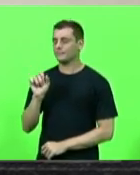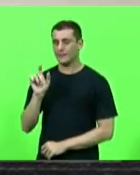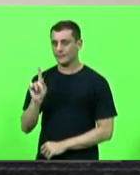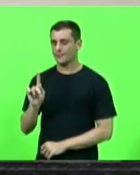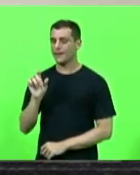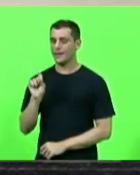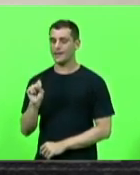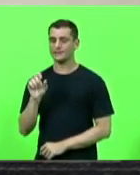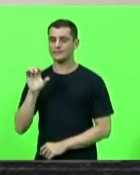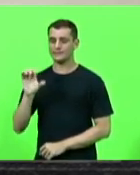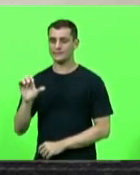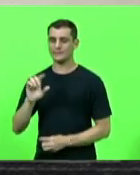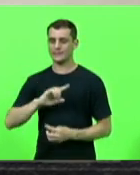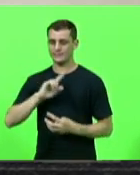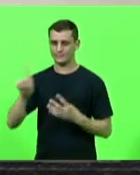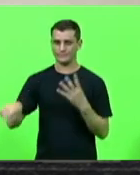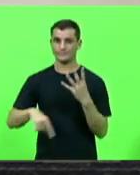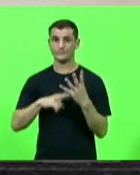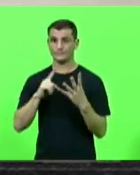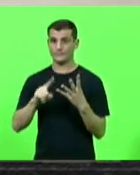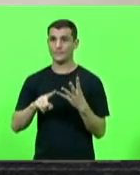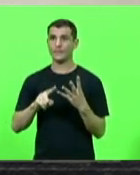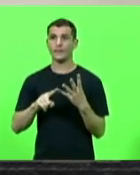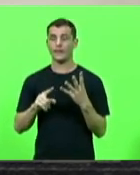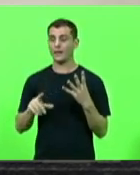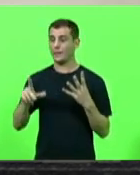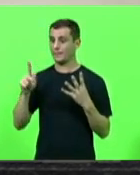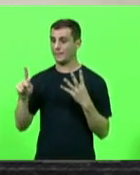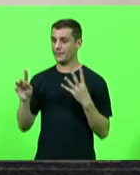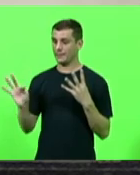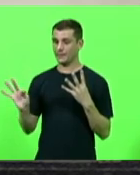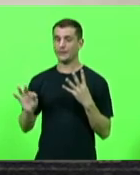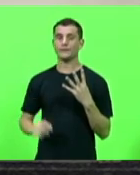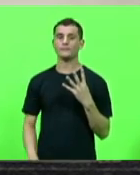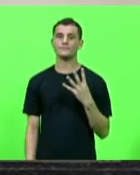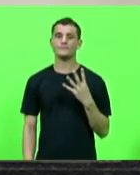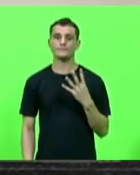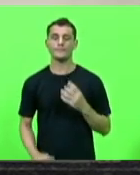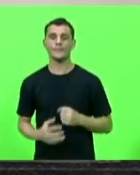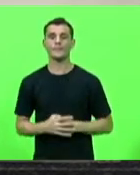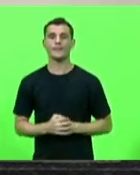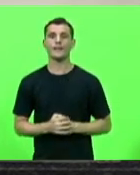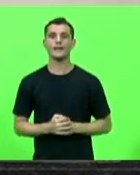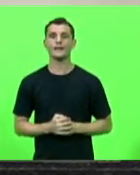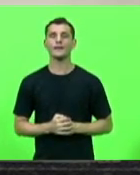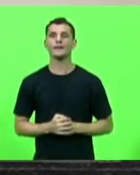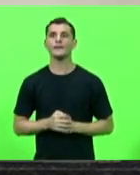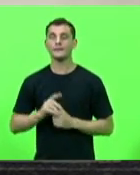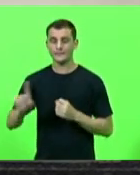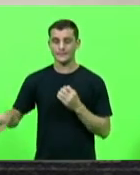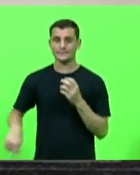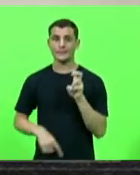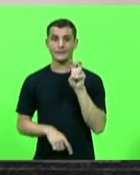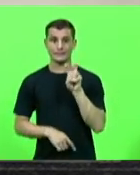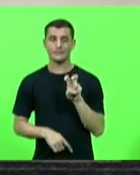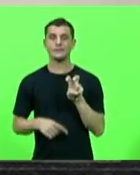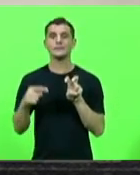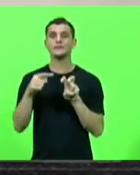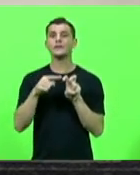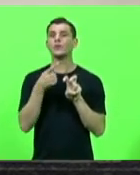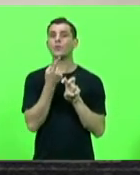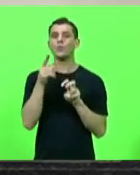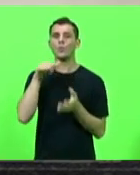próximo horário pertence ao PT e o último horário pertence ao